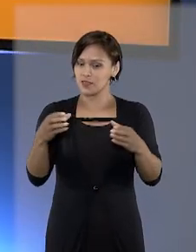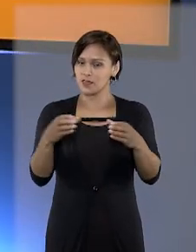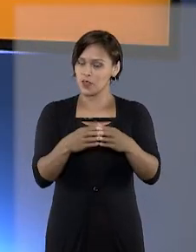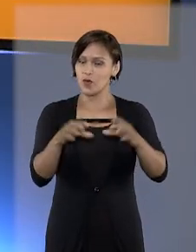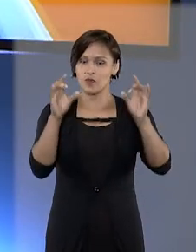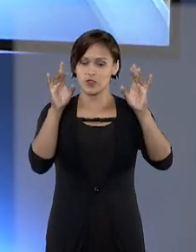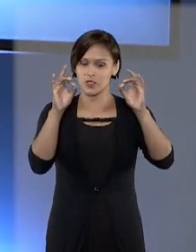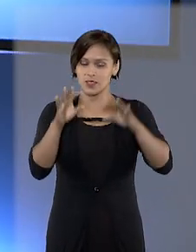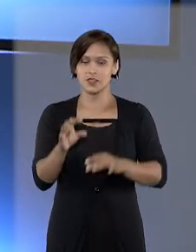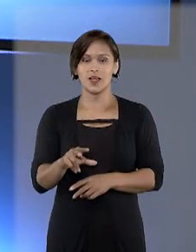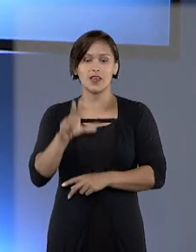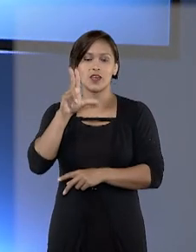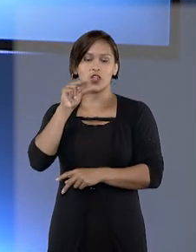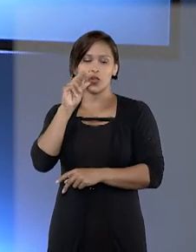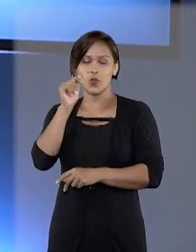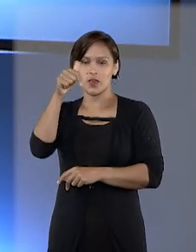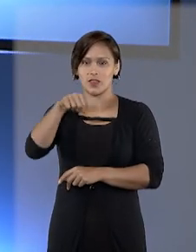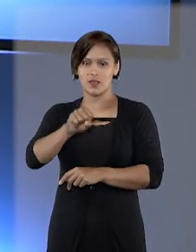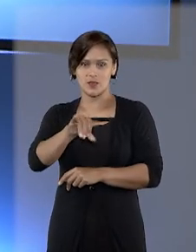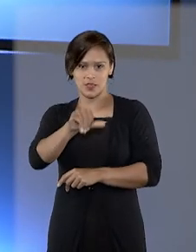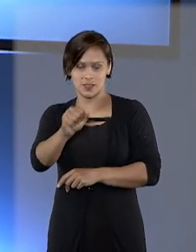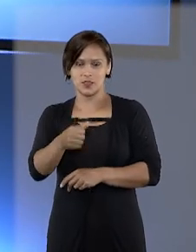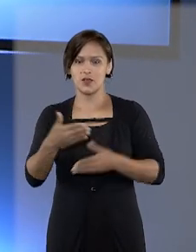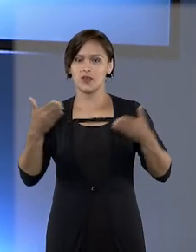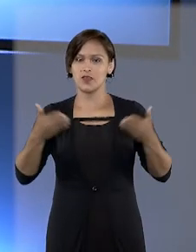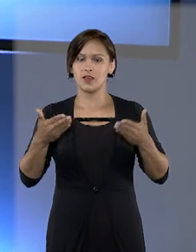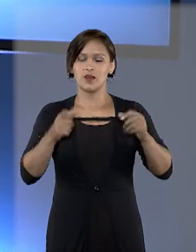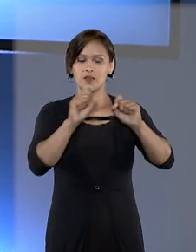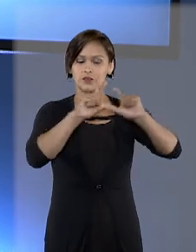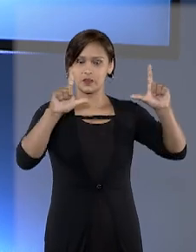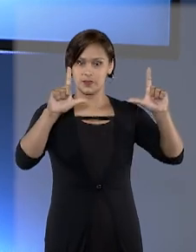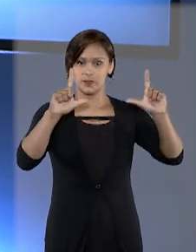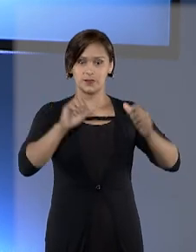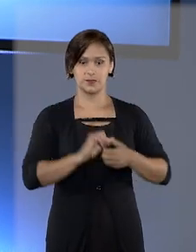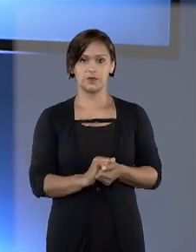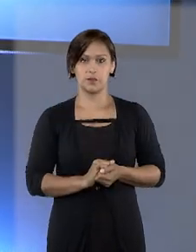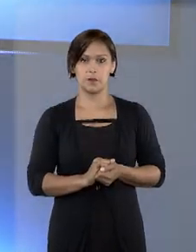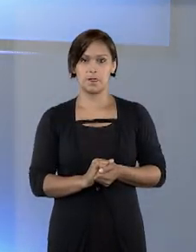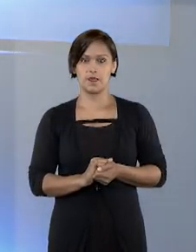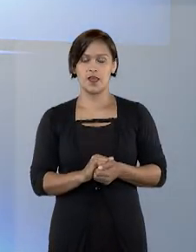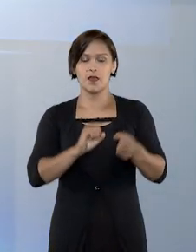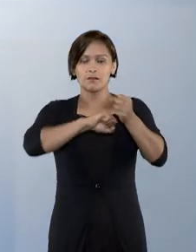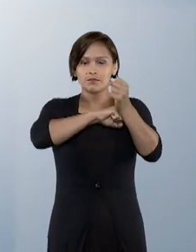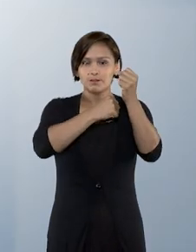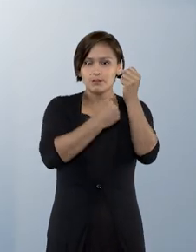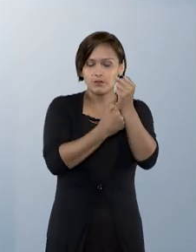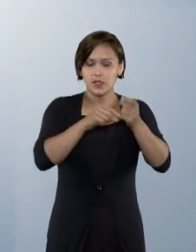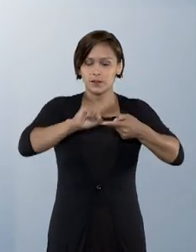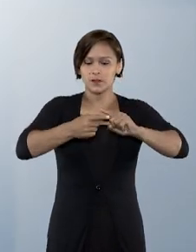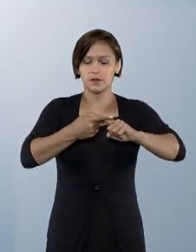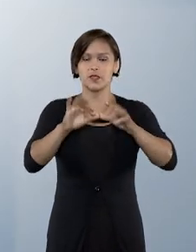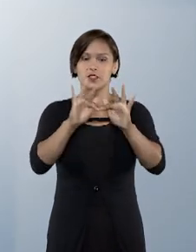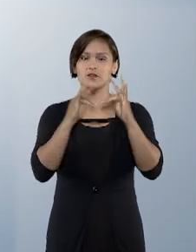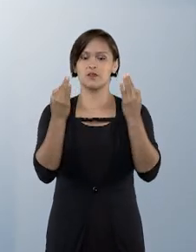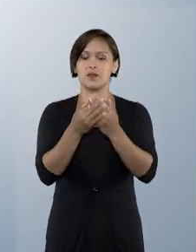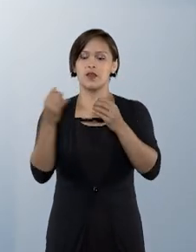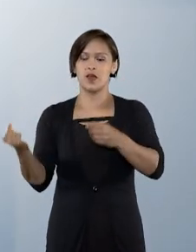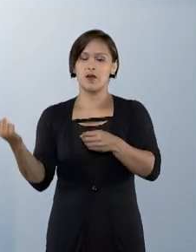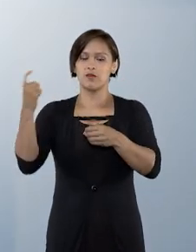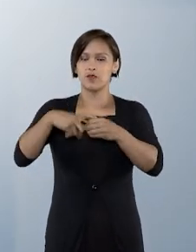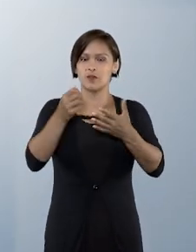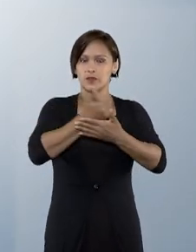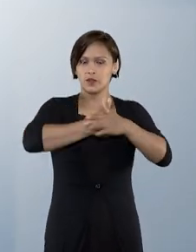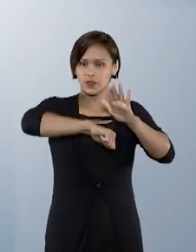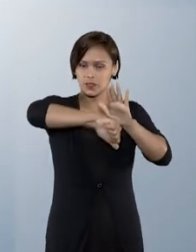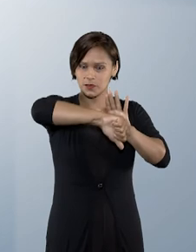foi destaque no Twitter do STJ. Vamos ver aqui no nosso telão. Penhora de bem de família para ressarcimento de